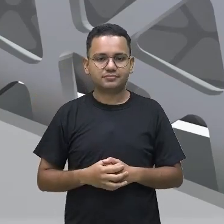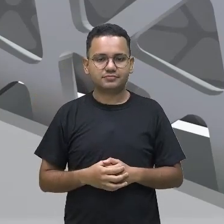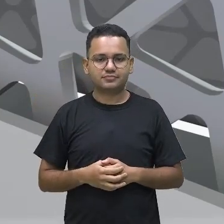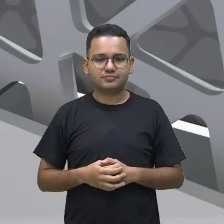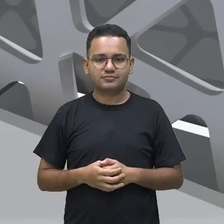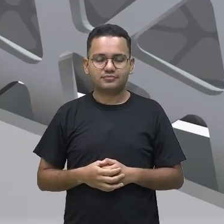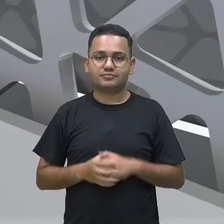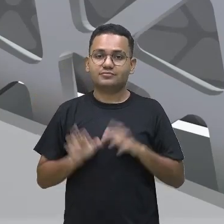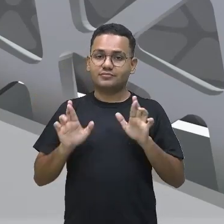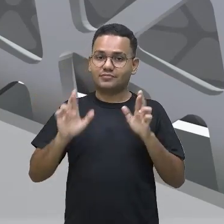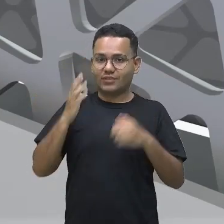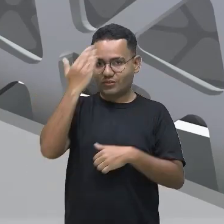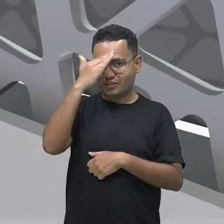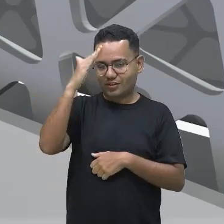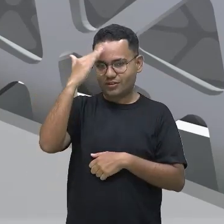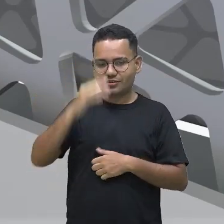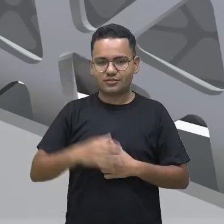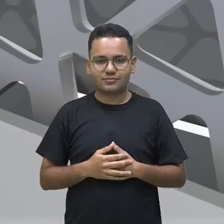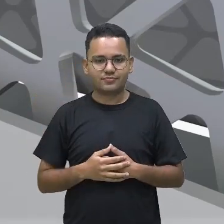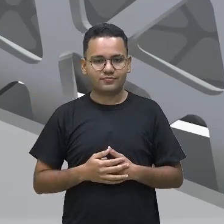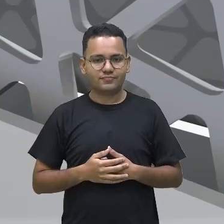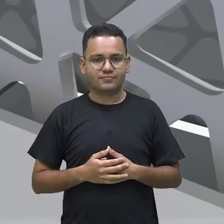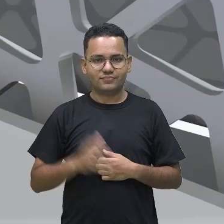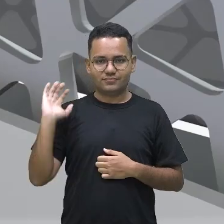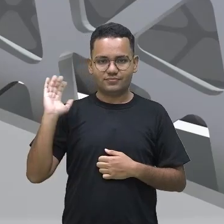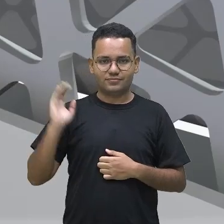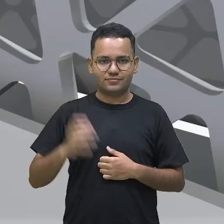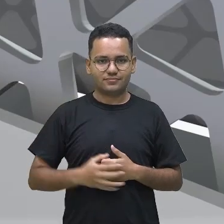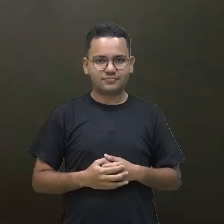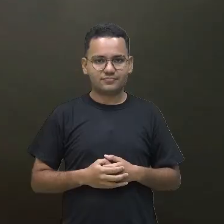compreendido essa nossa aula e até a próxima!